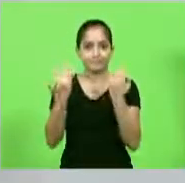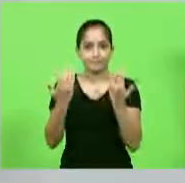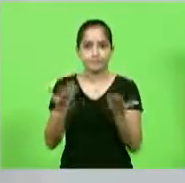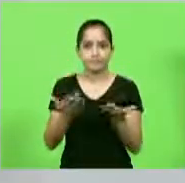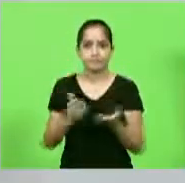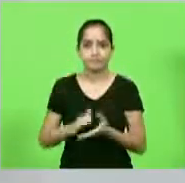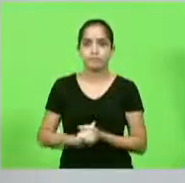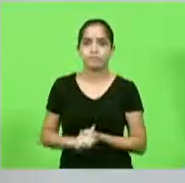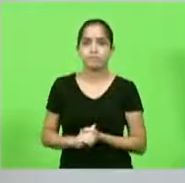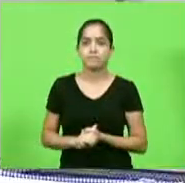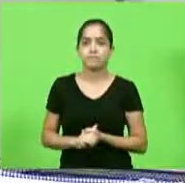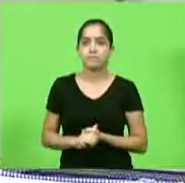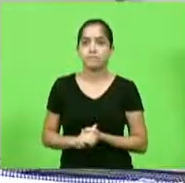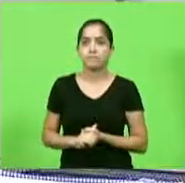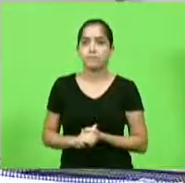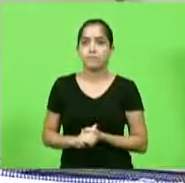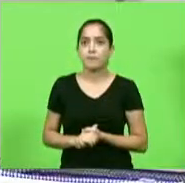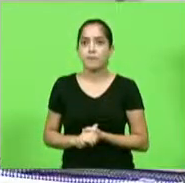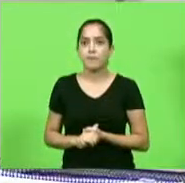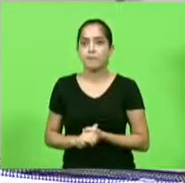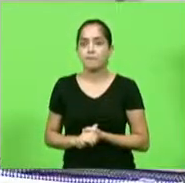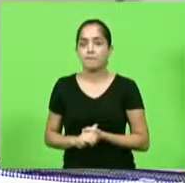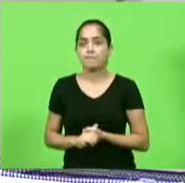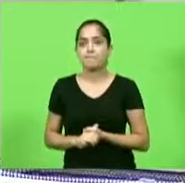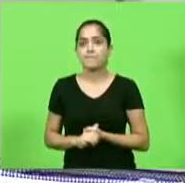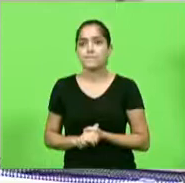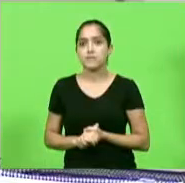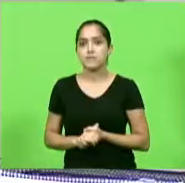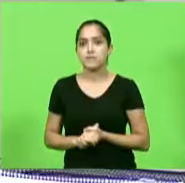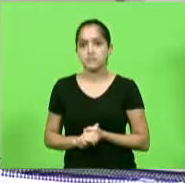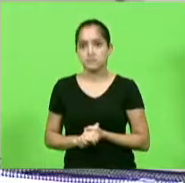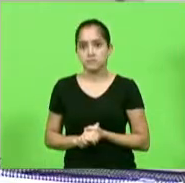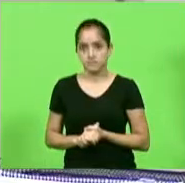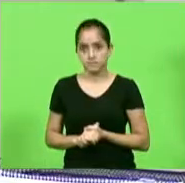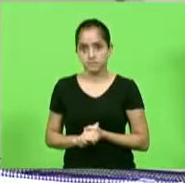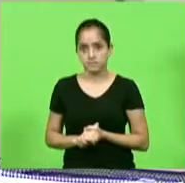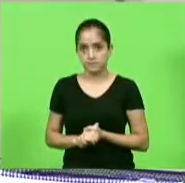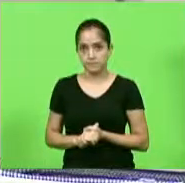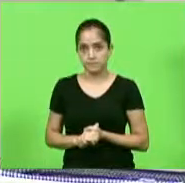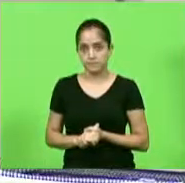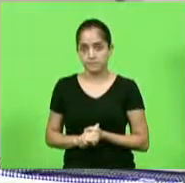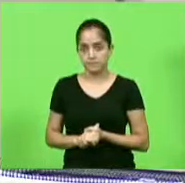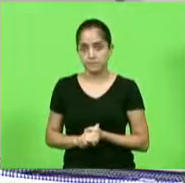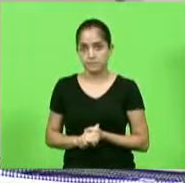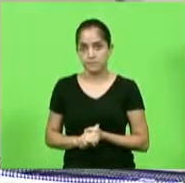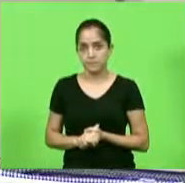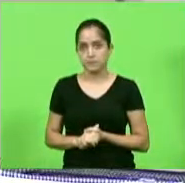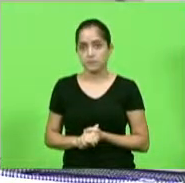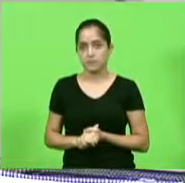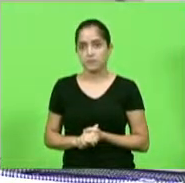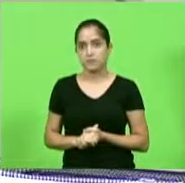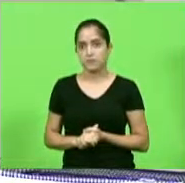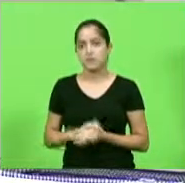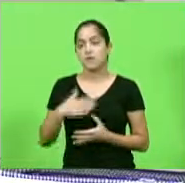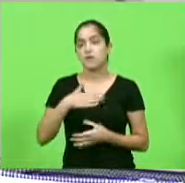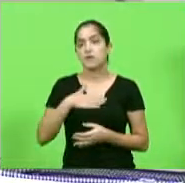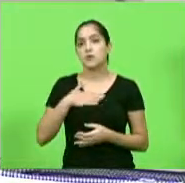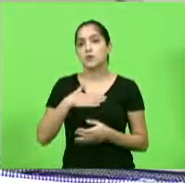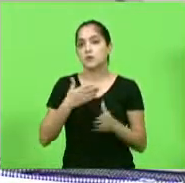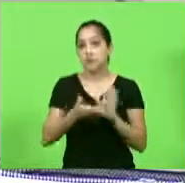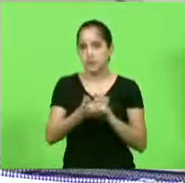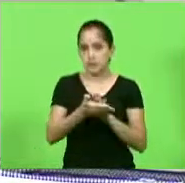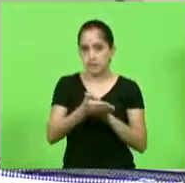senhor presidente só uma parte uma questão de ordem eu só gostaria de